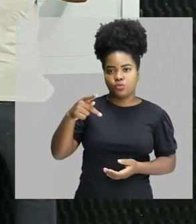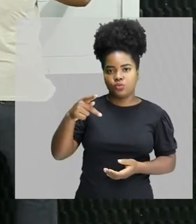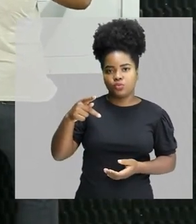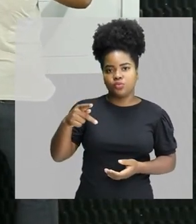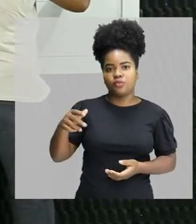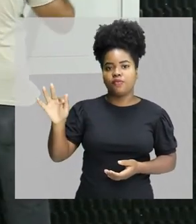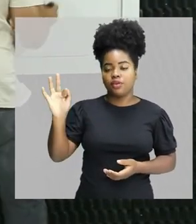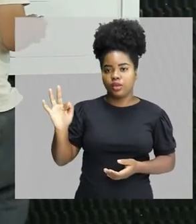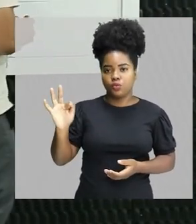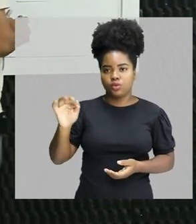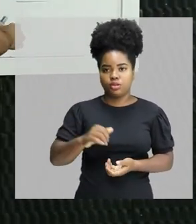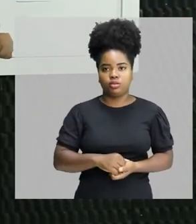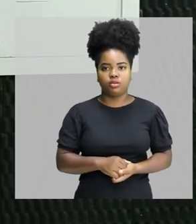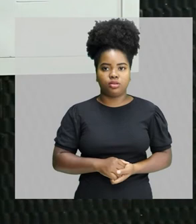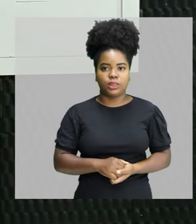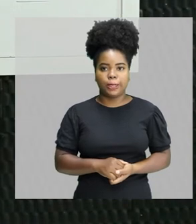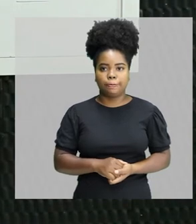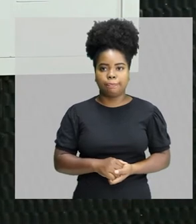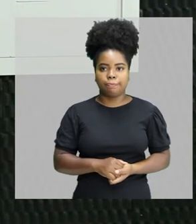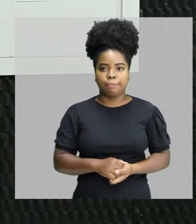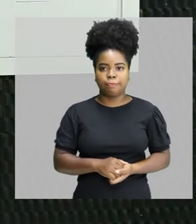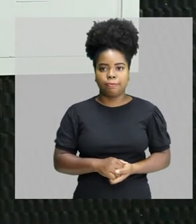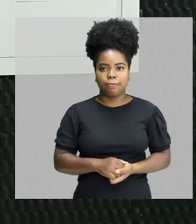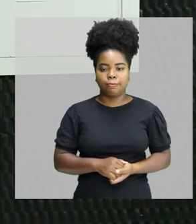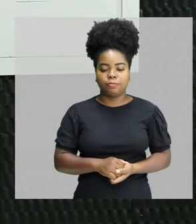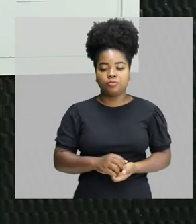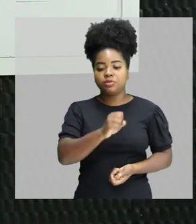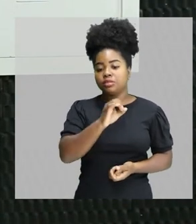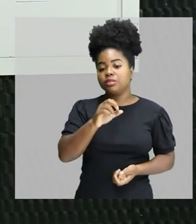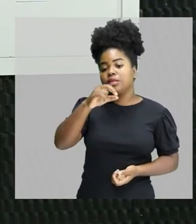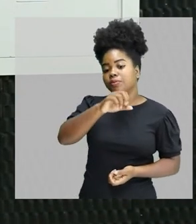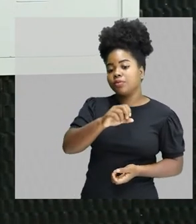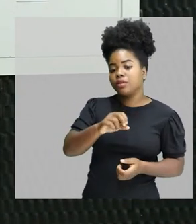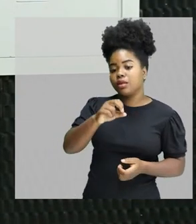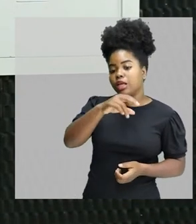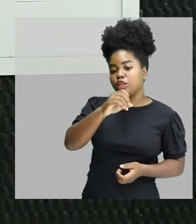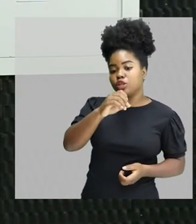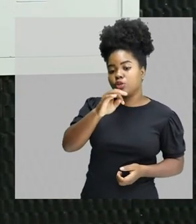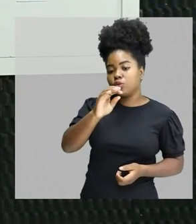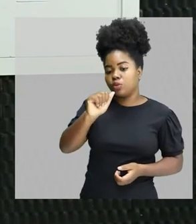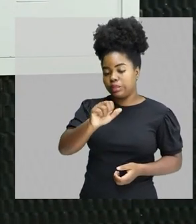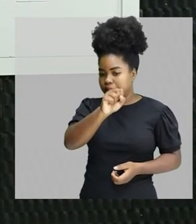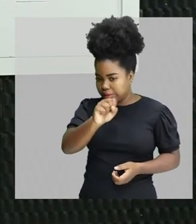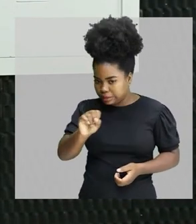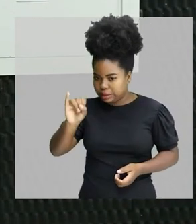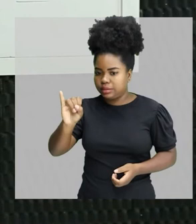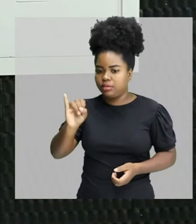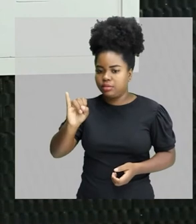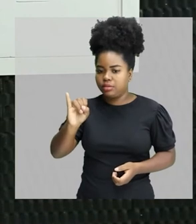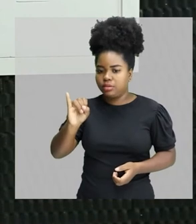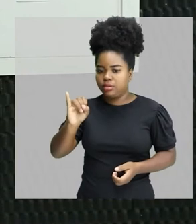e frequência. Como ele está falando que a nota si é a que tem é... Ela é a